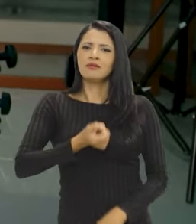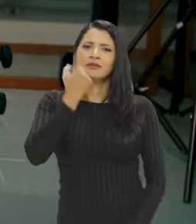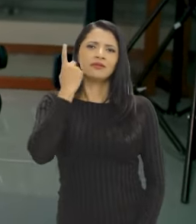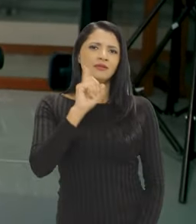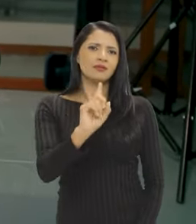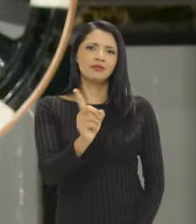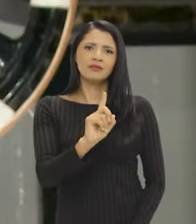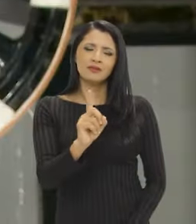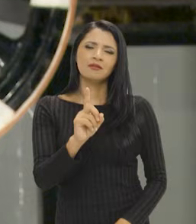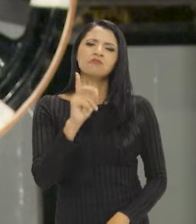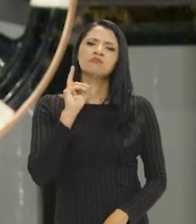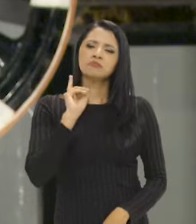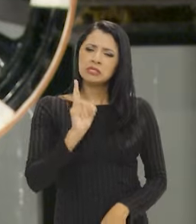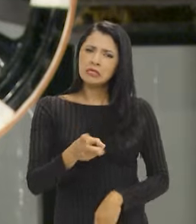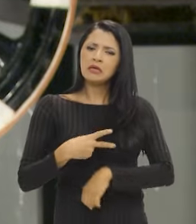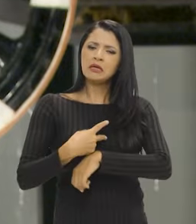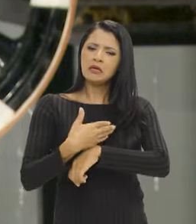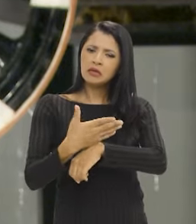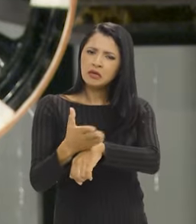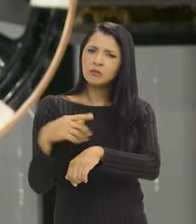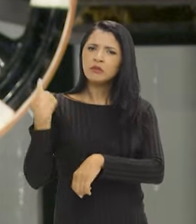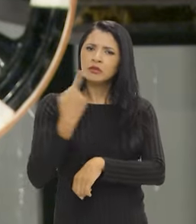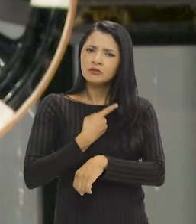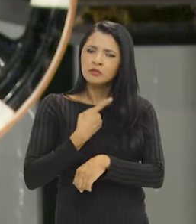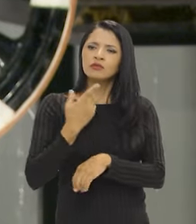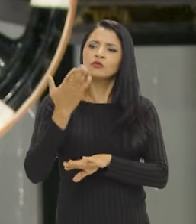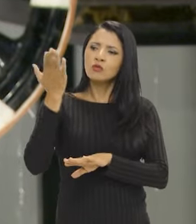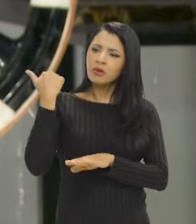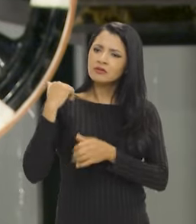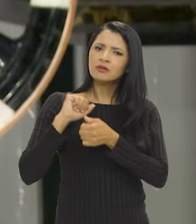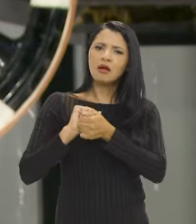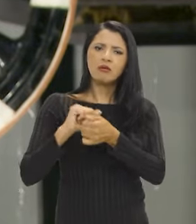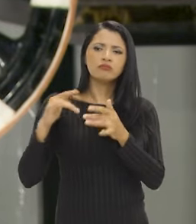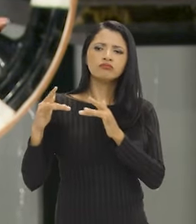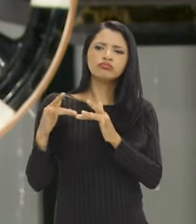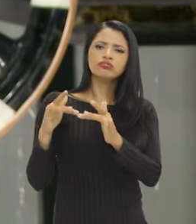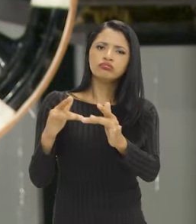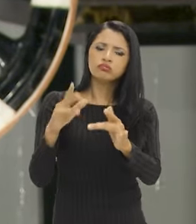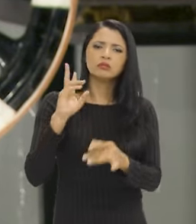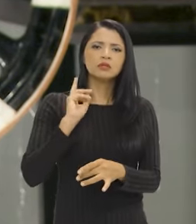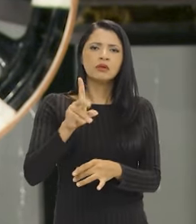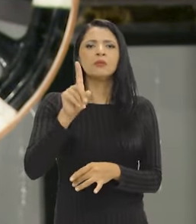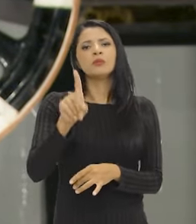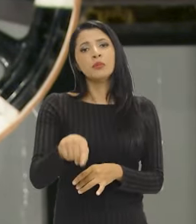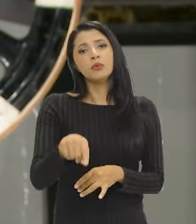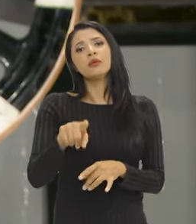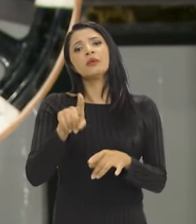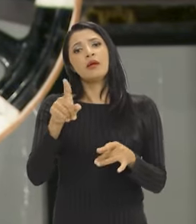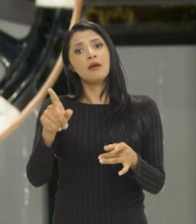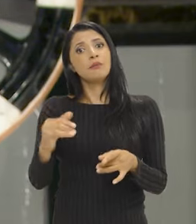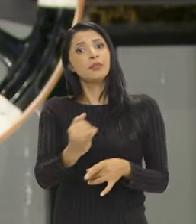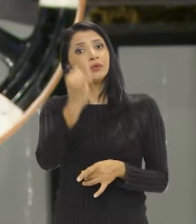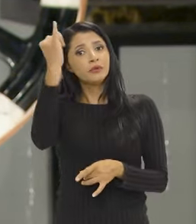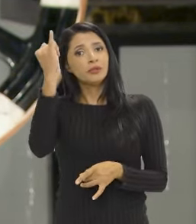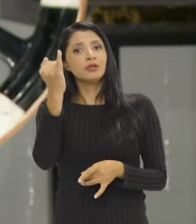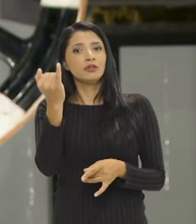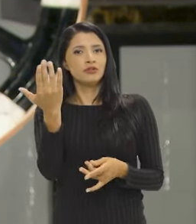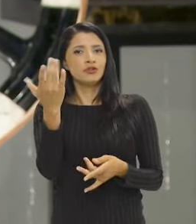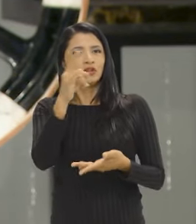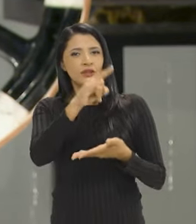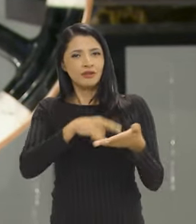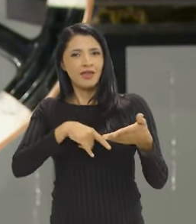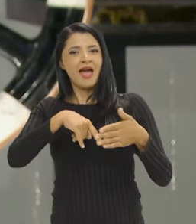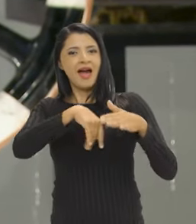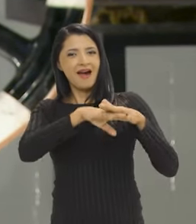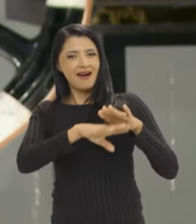estranho para nós. A gente está o tempo todo lidando com ele. Por isso a importância dos arquivos. Por